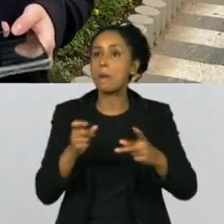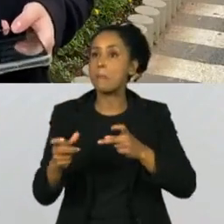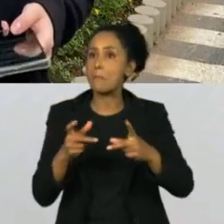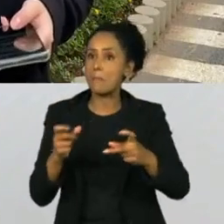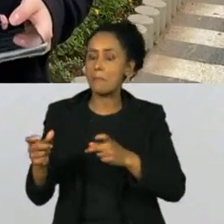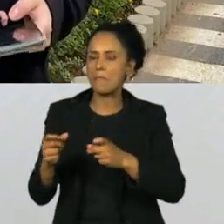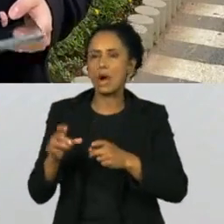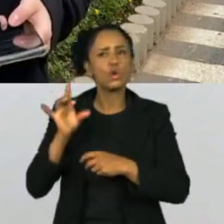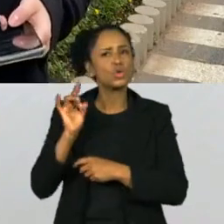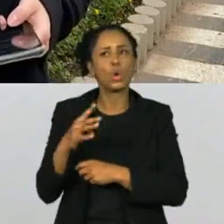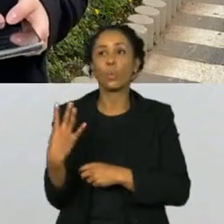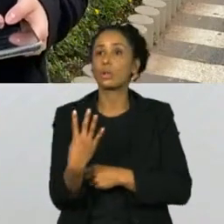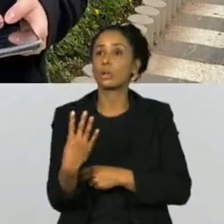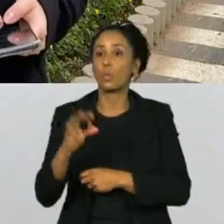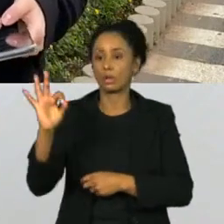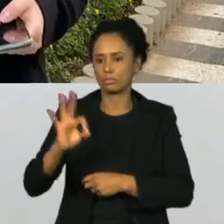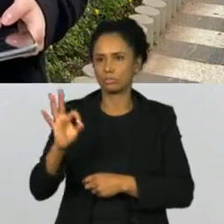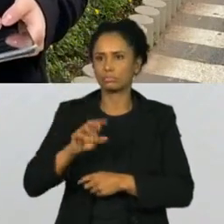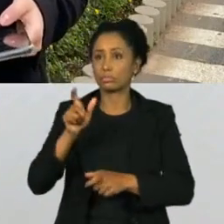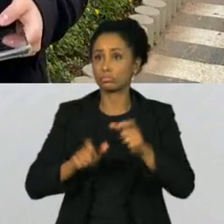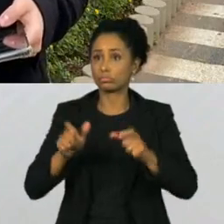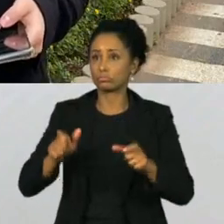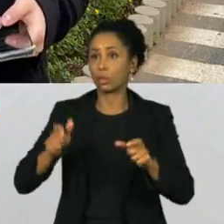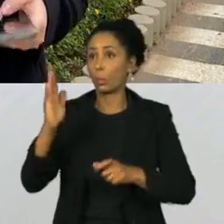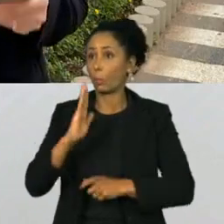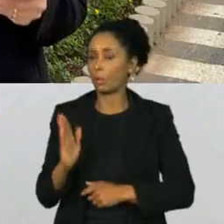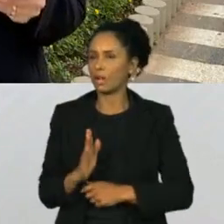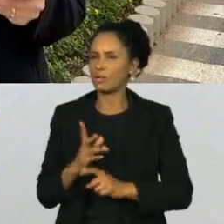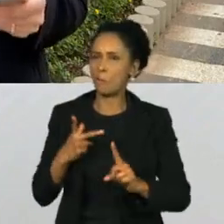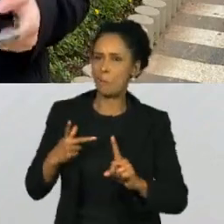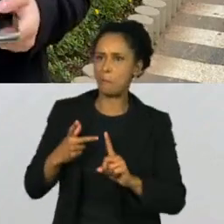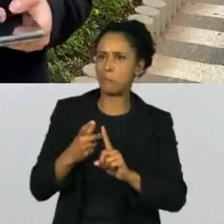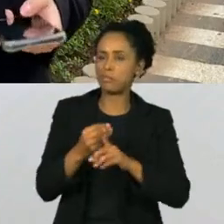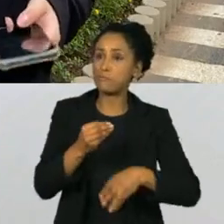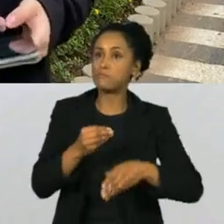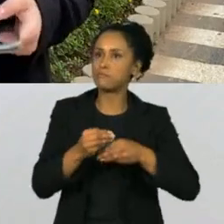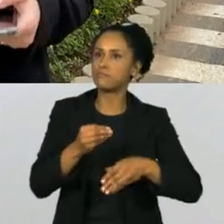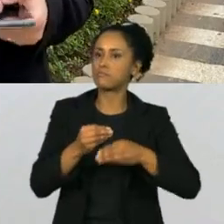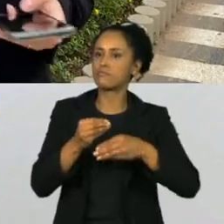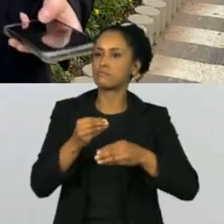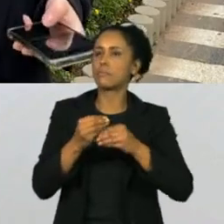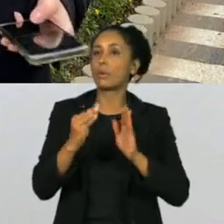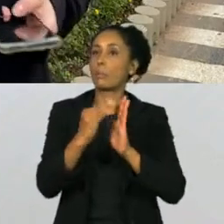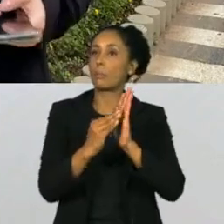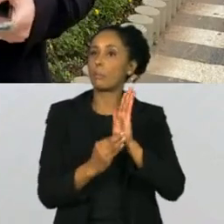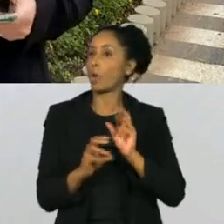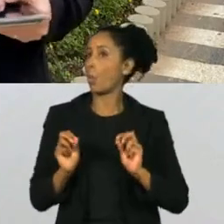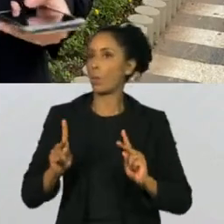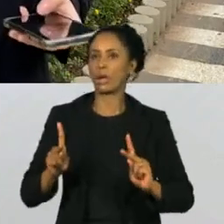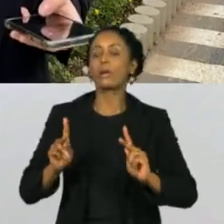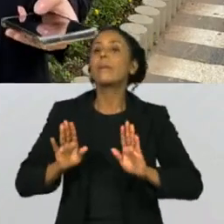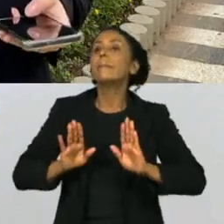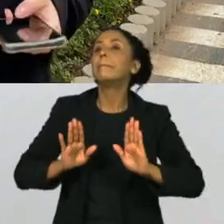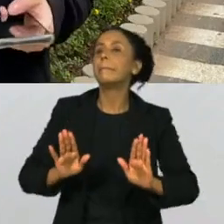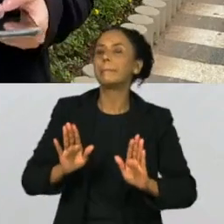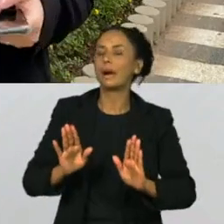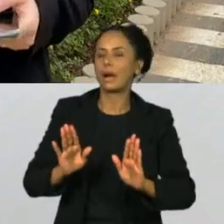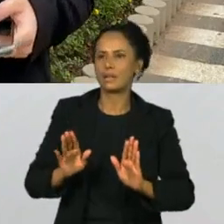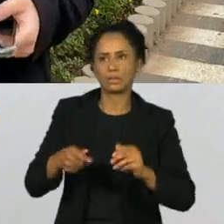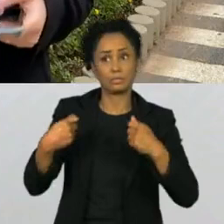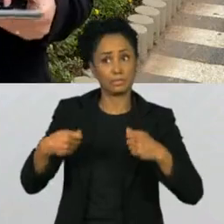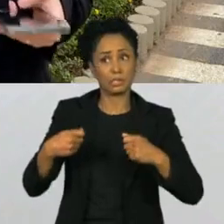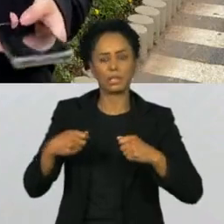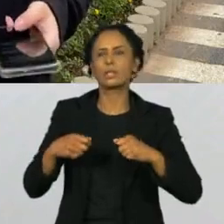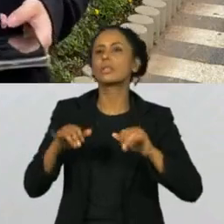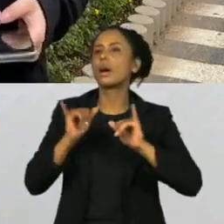44% da população brasileira está com a dose de reforço em dia. E claro, nunca é demais lembrar que os